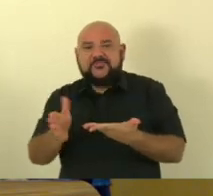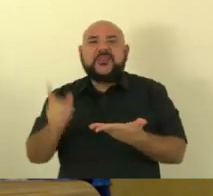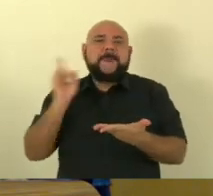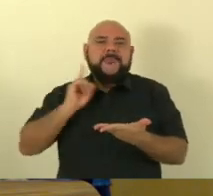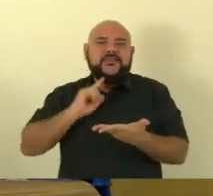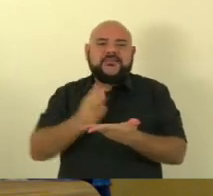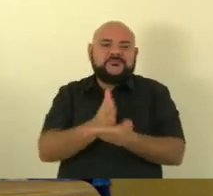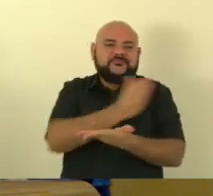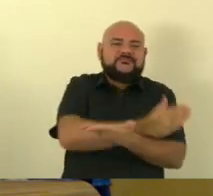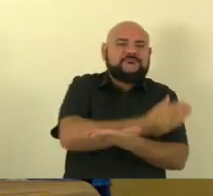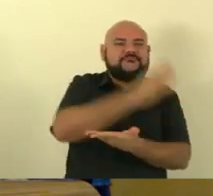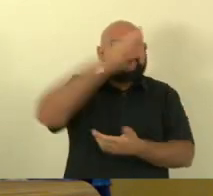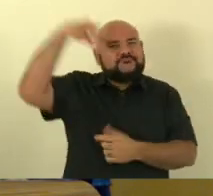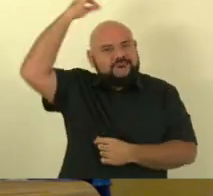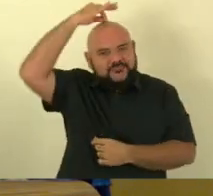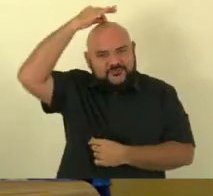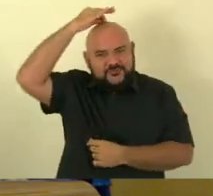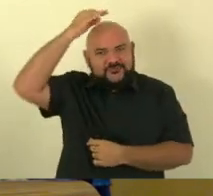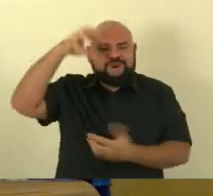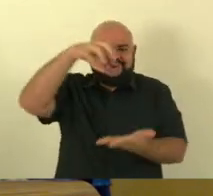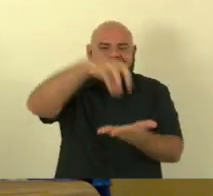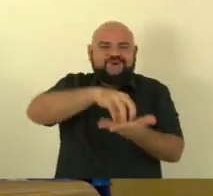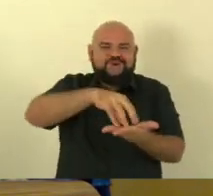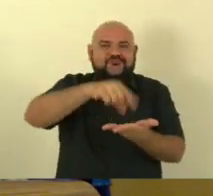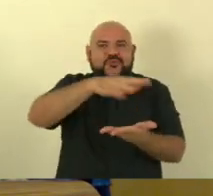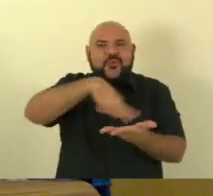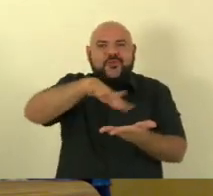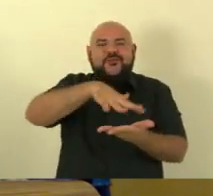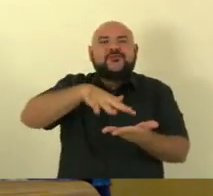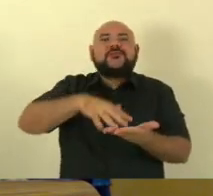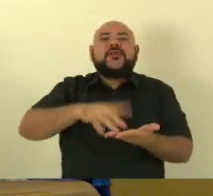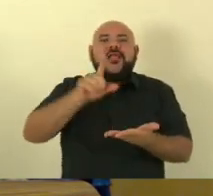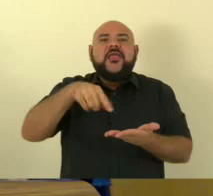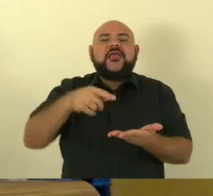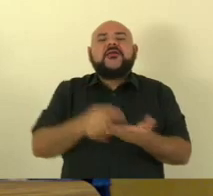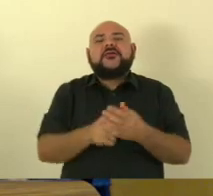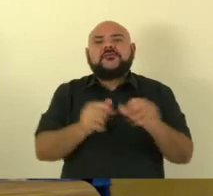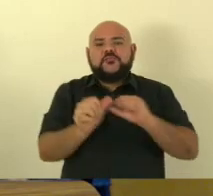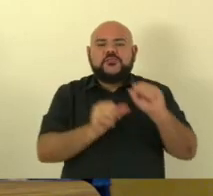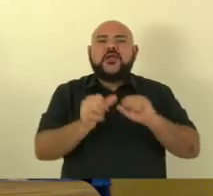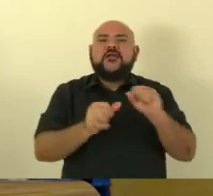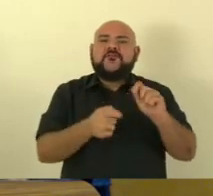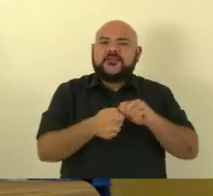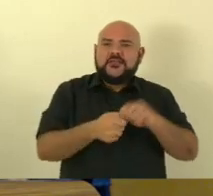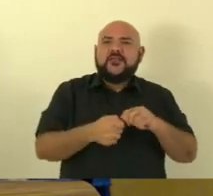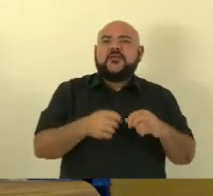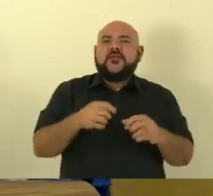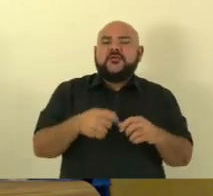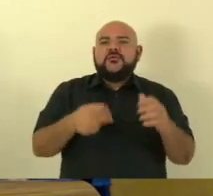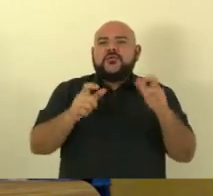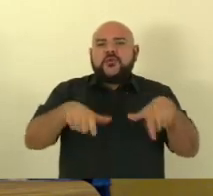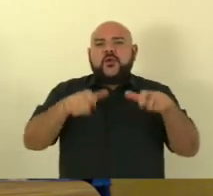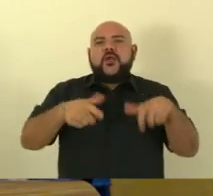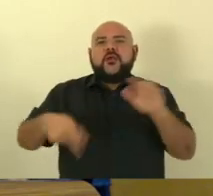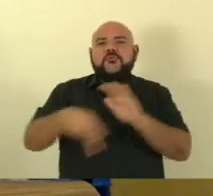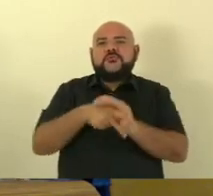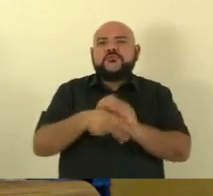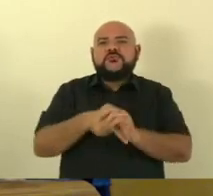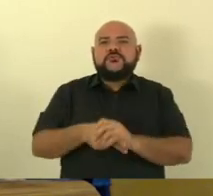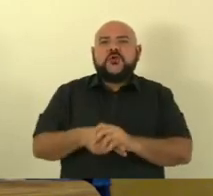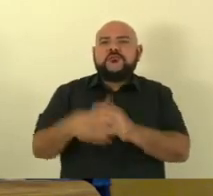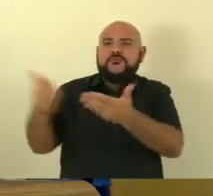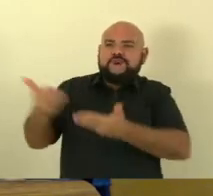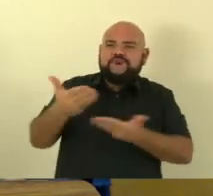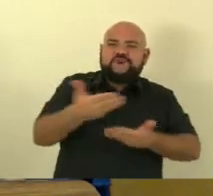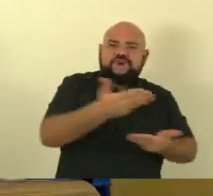transformado num local de recepção dos turistas que vêm do centro-oeste do Brasil e de Minas Gerais para